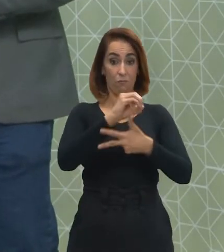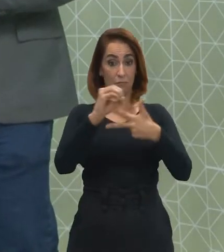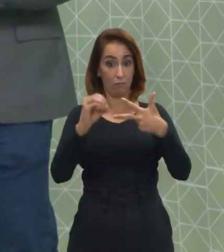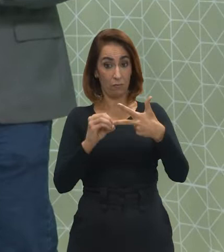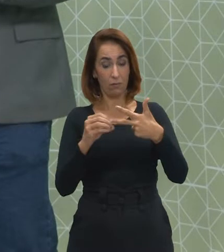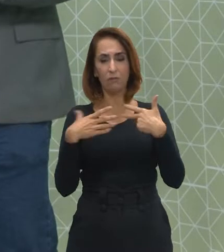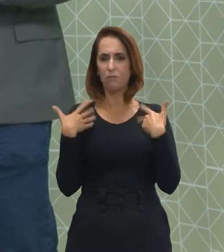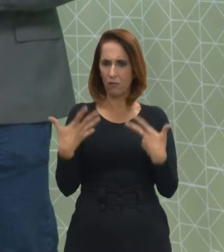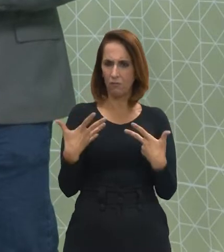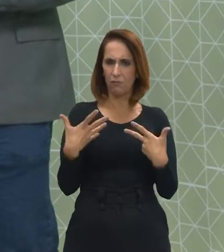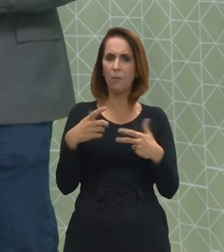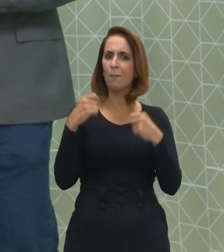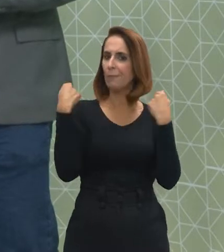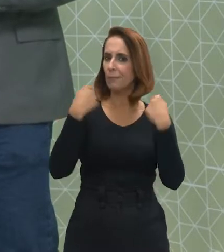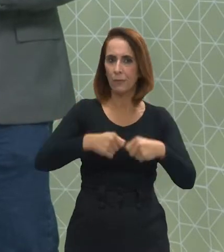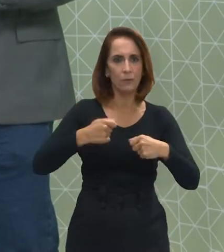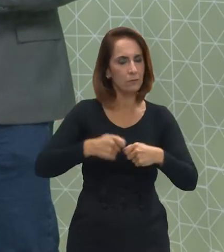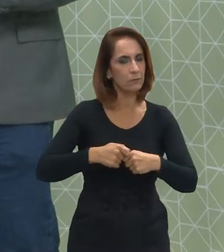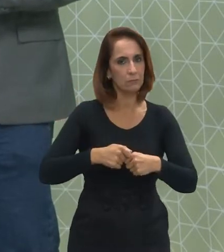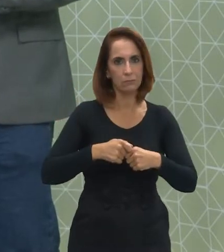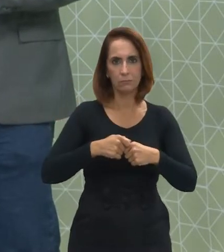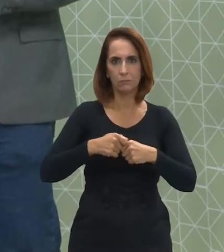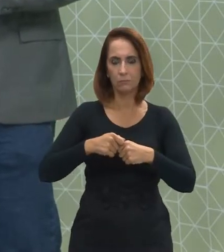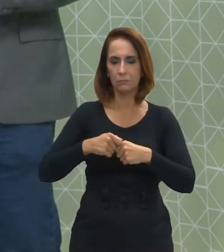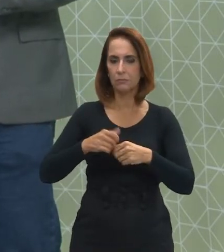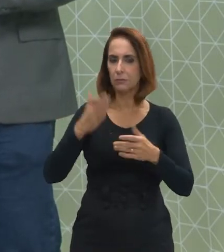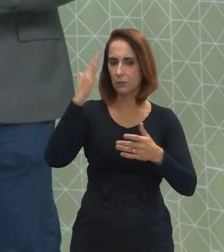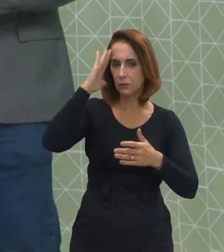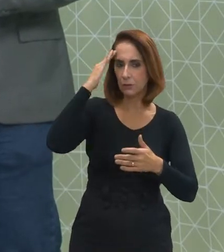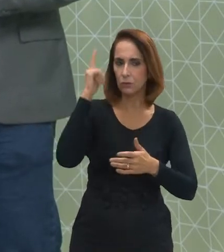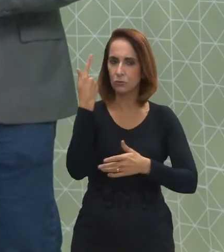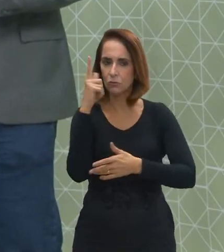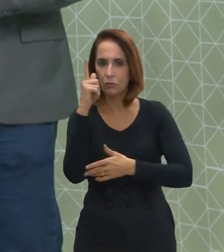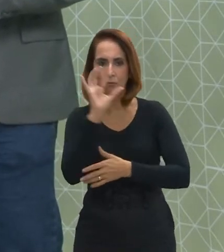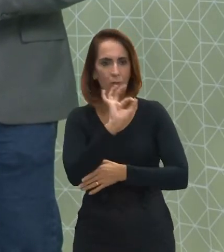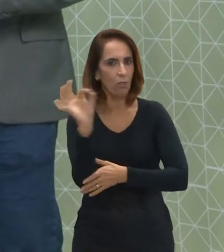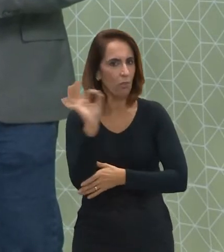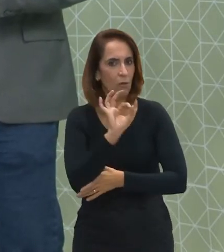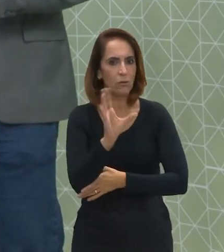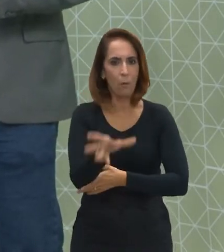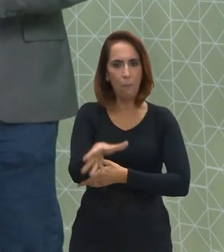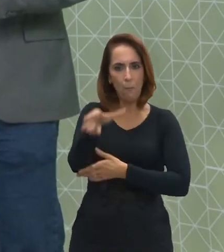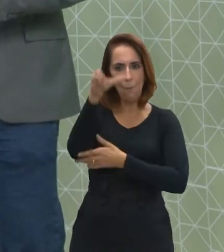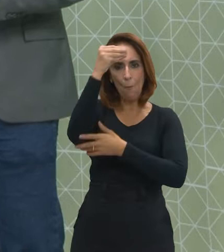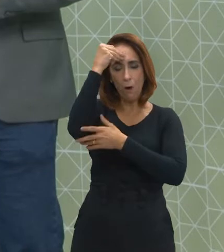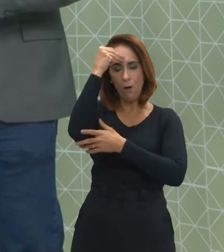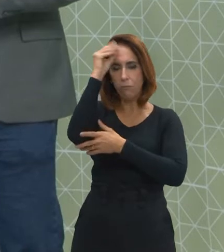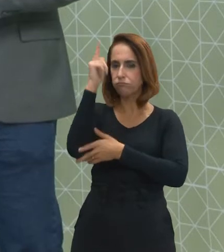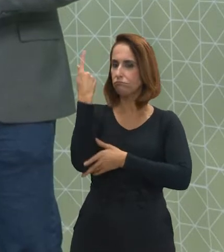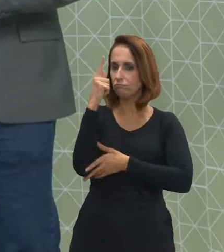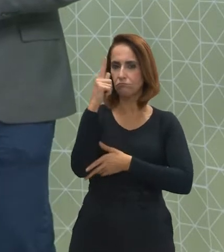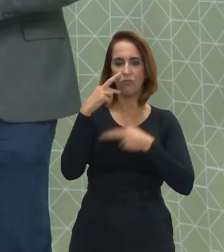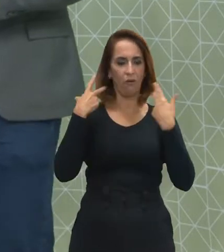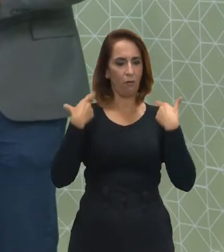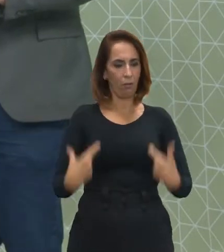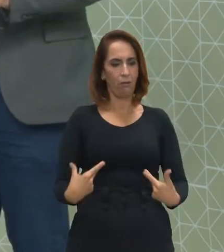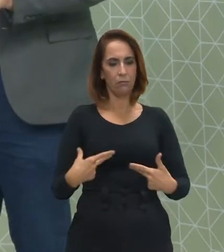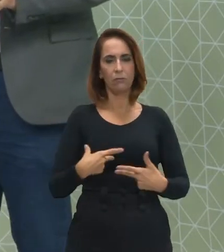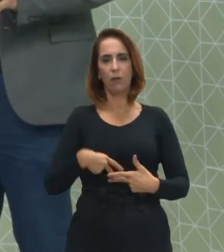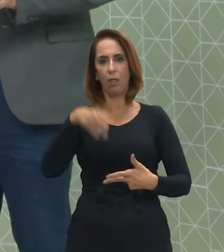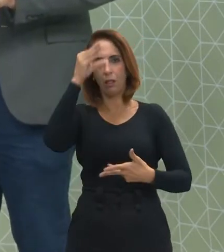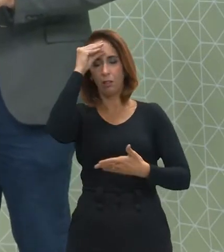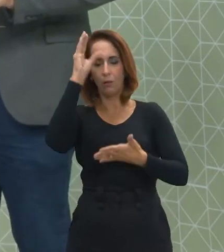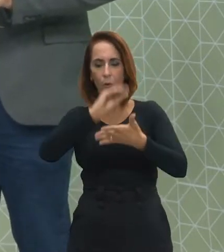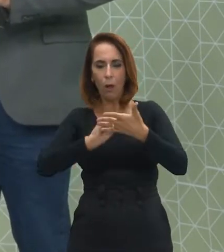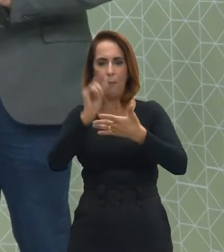necessariamente entender que a geografia não é tanto a memorização como a geografia clássica, que é